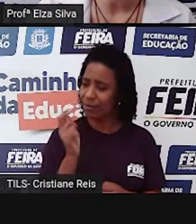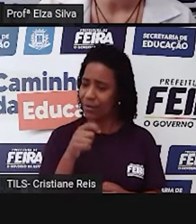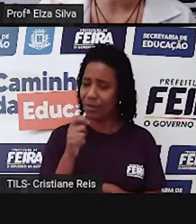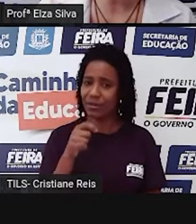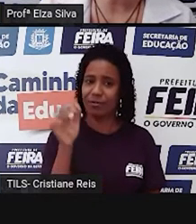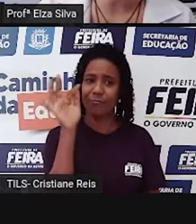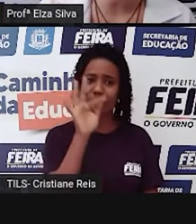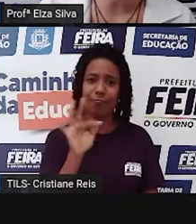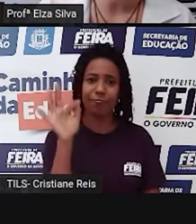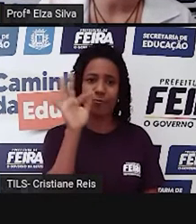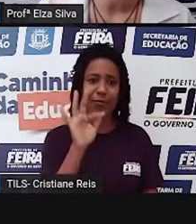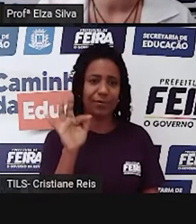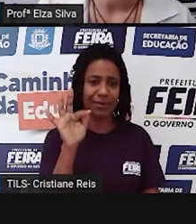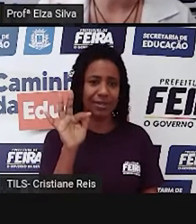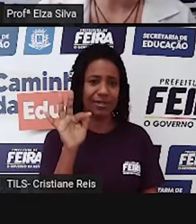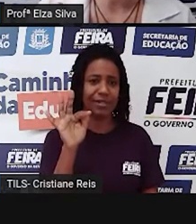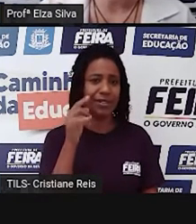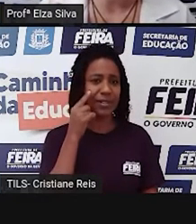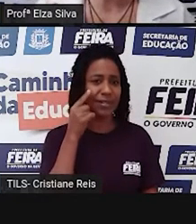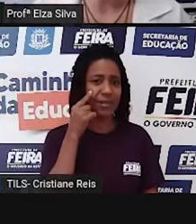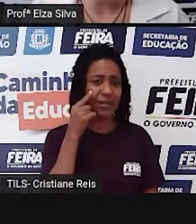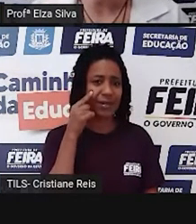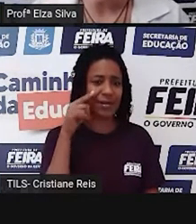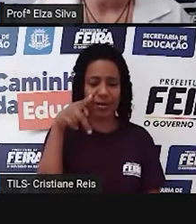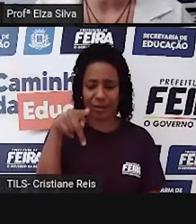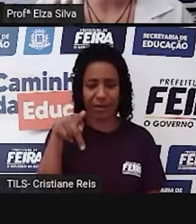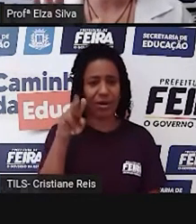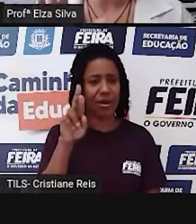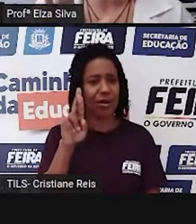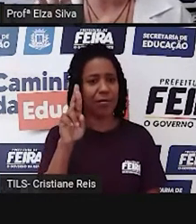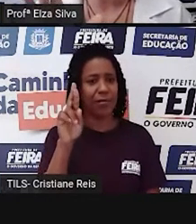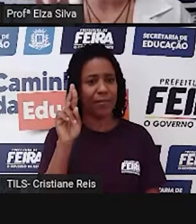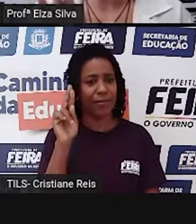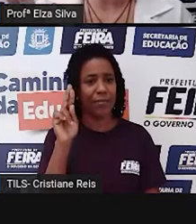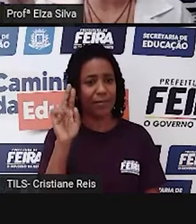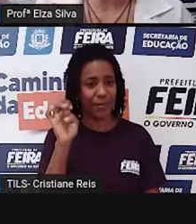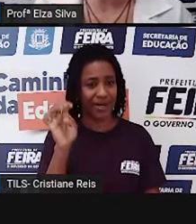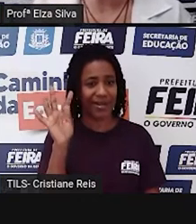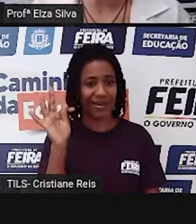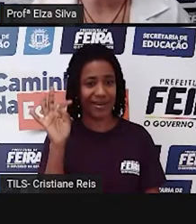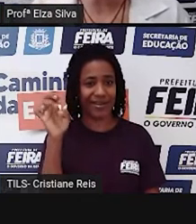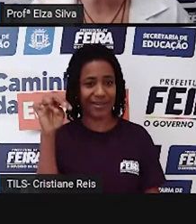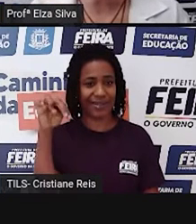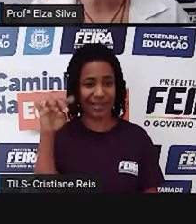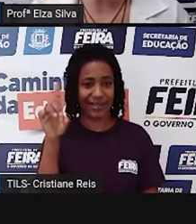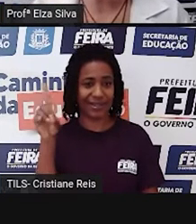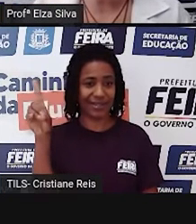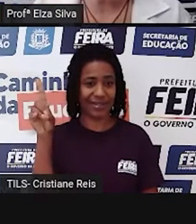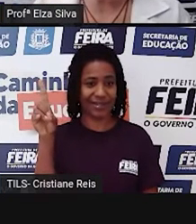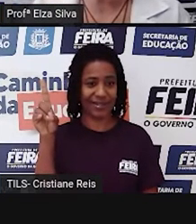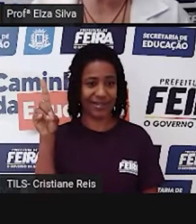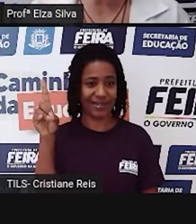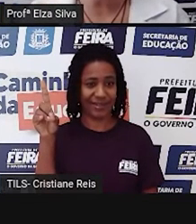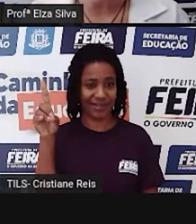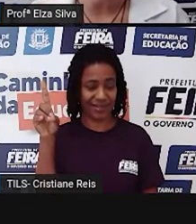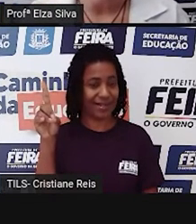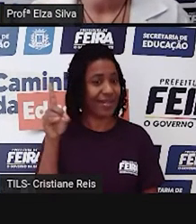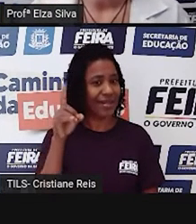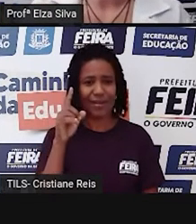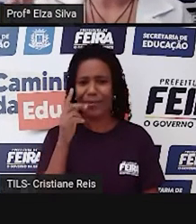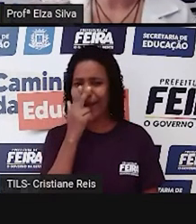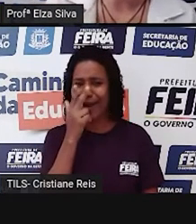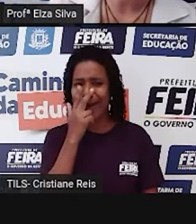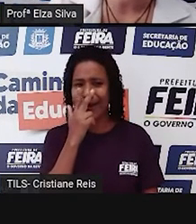por fingir. Observe, pretend, nos leva logo a achar que ela significa pretender.